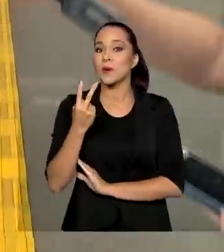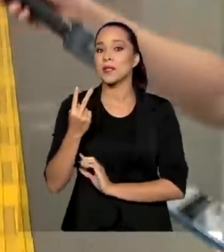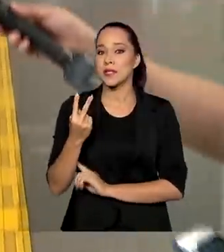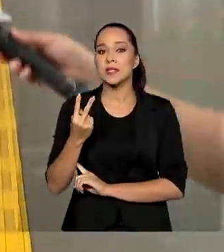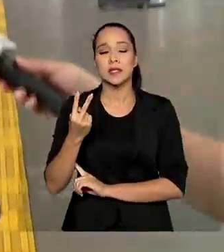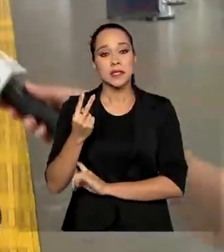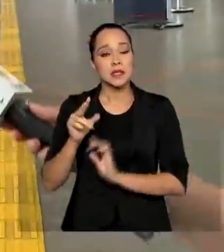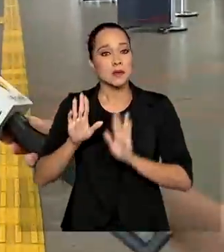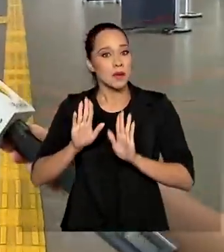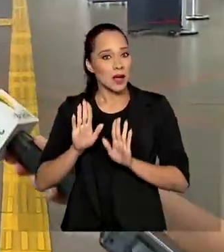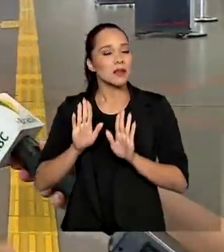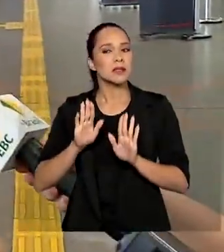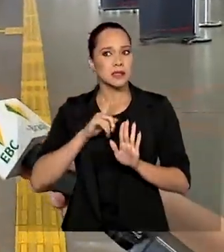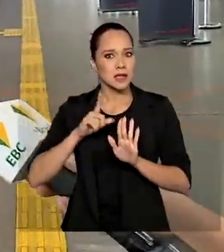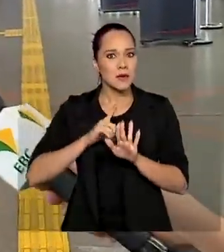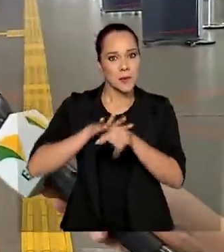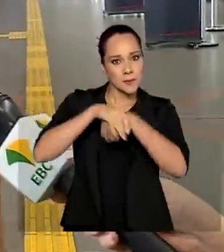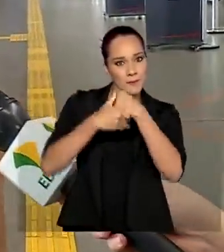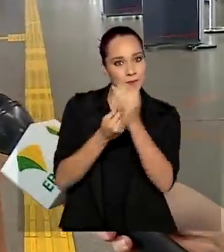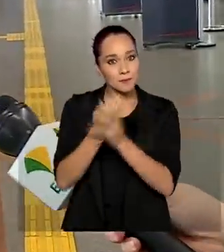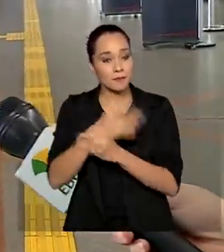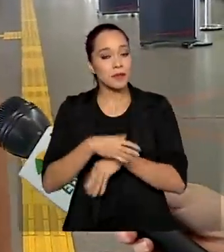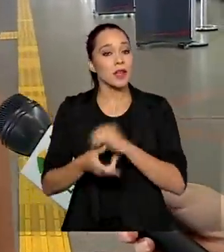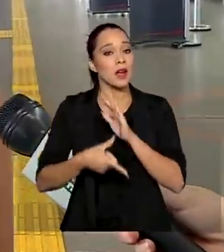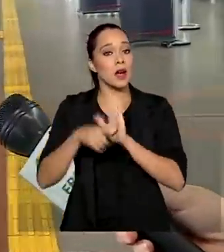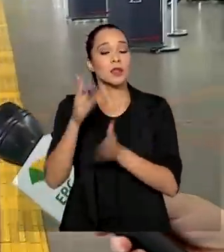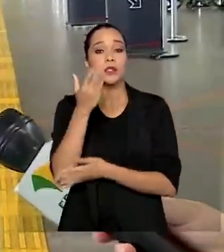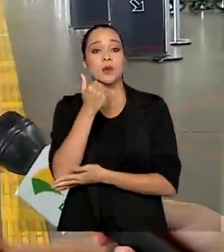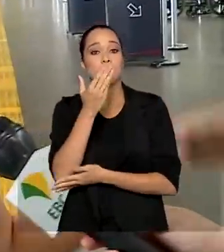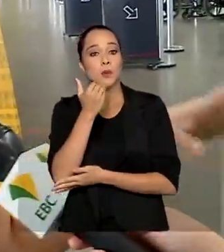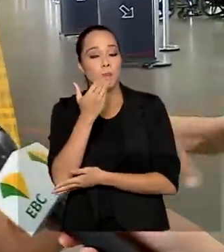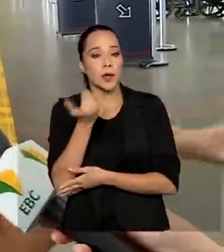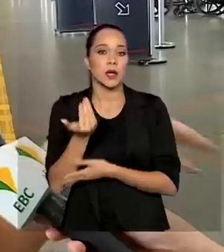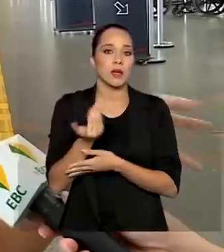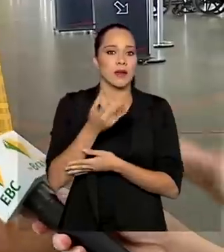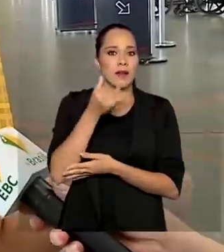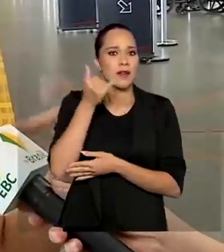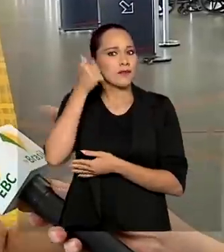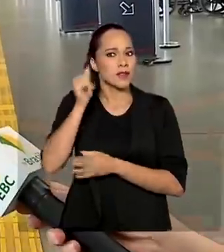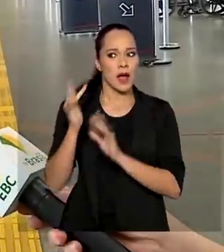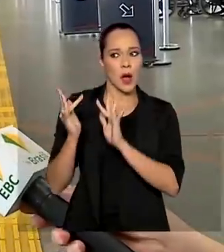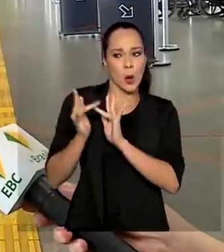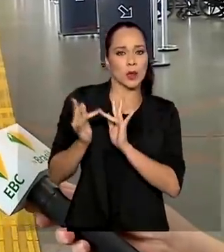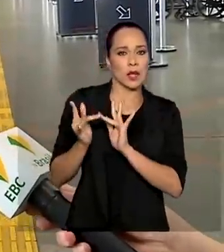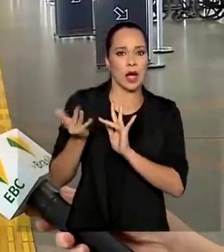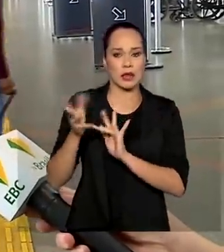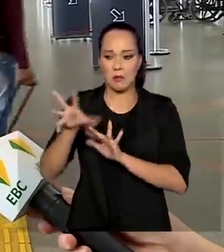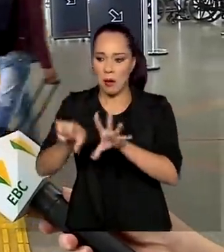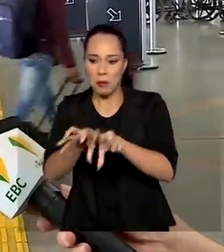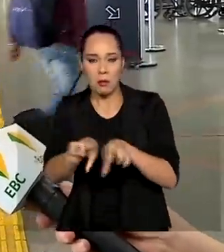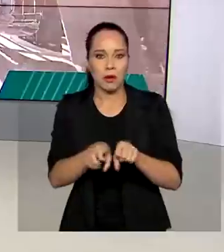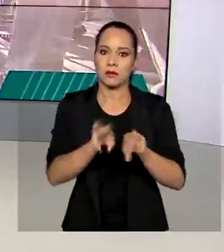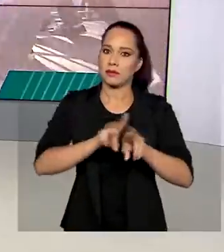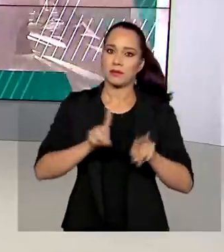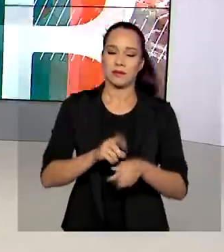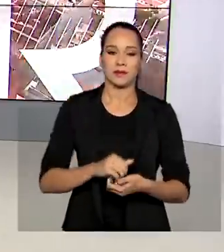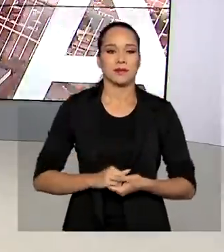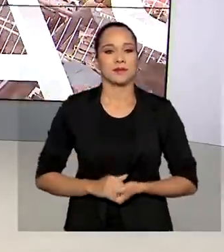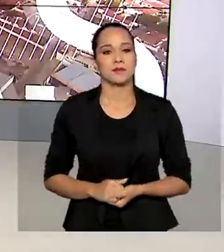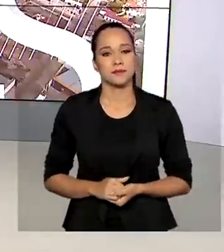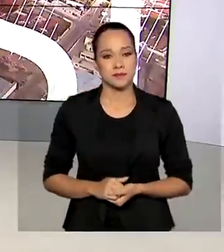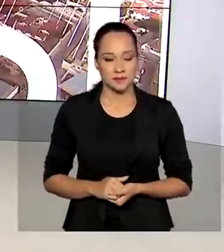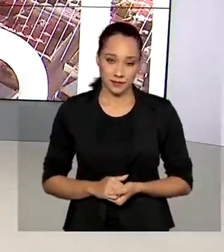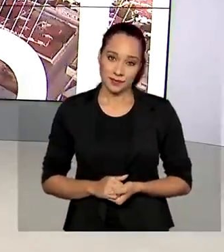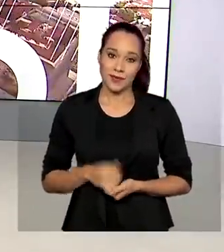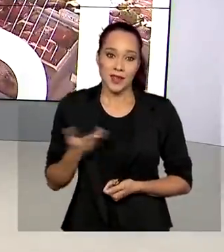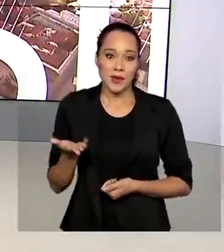mas a gente procura sempre estar lavando as mãos antes das refeições, não estar tendo muito contato pegando nas coisas. E